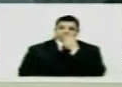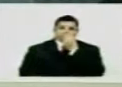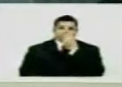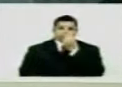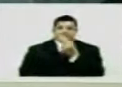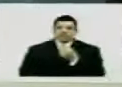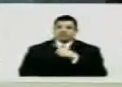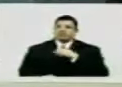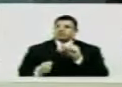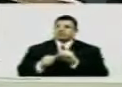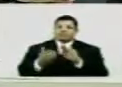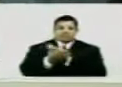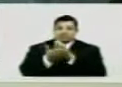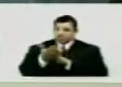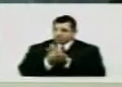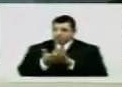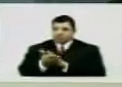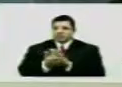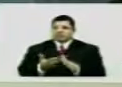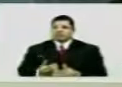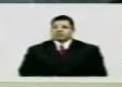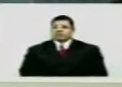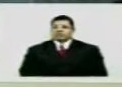parece que não está acontecendo Nada